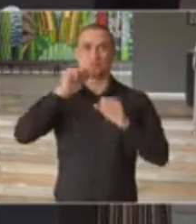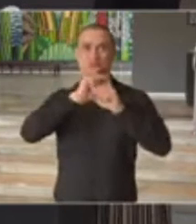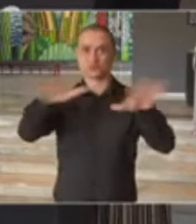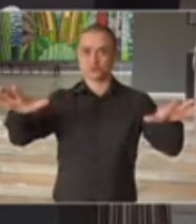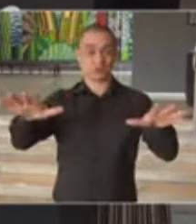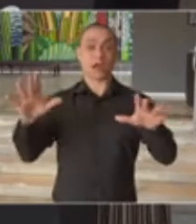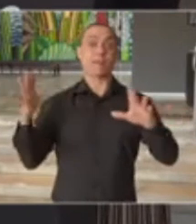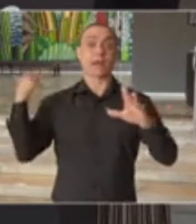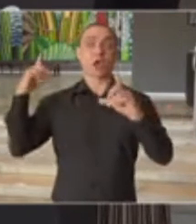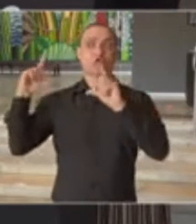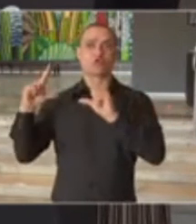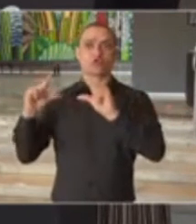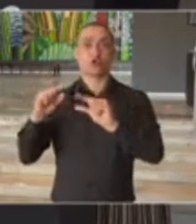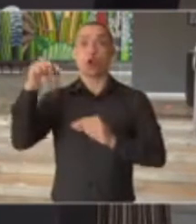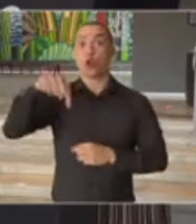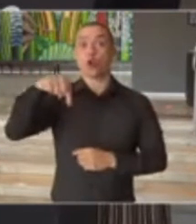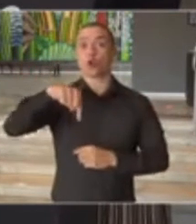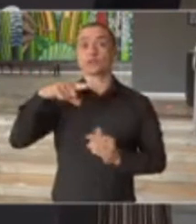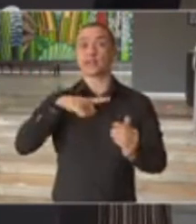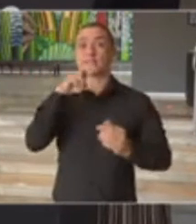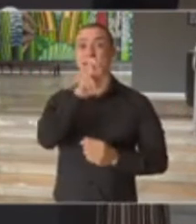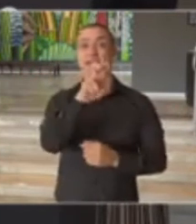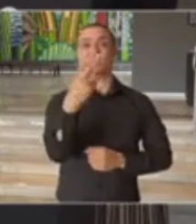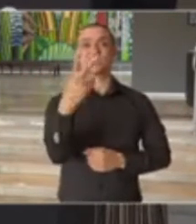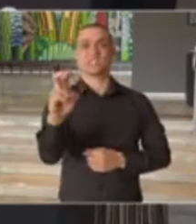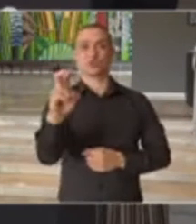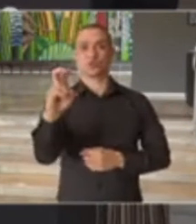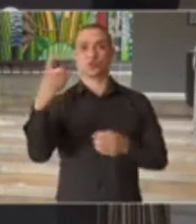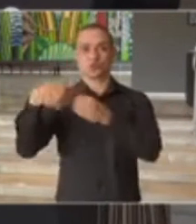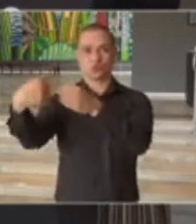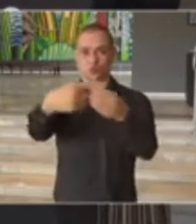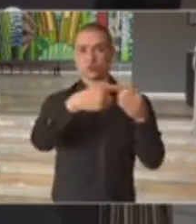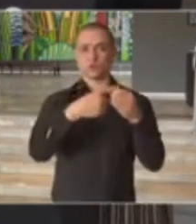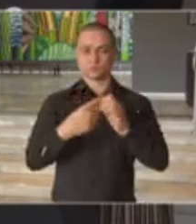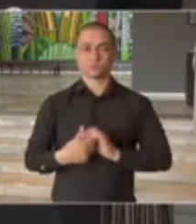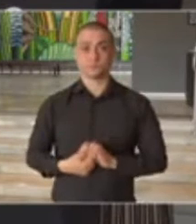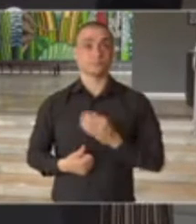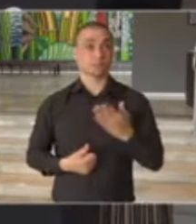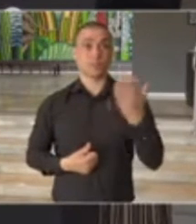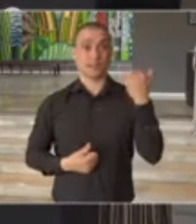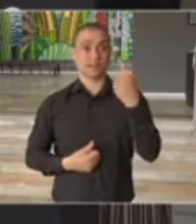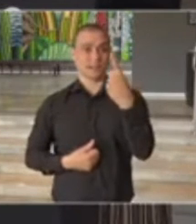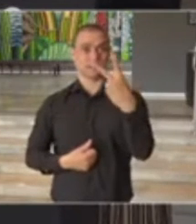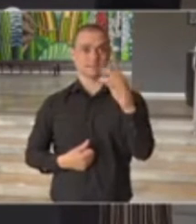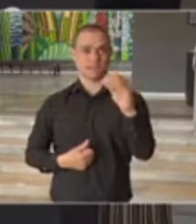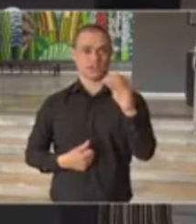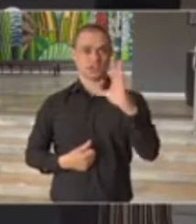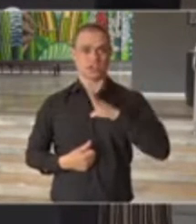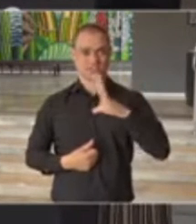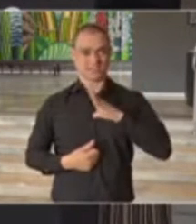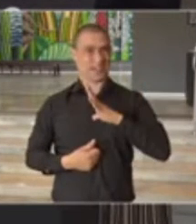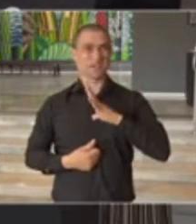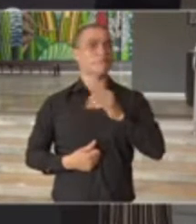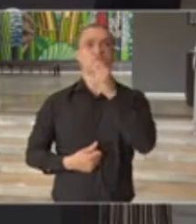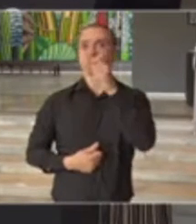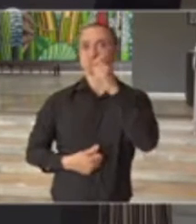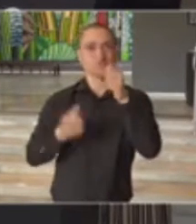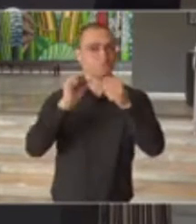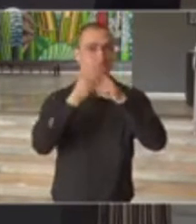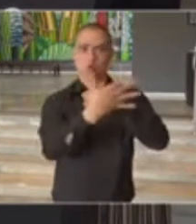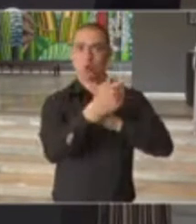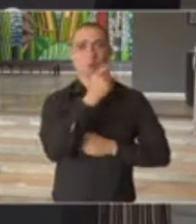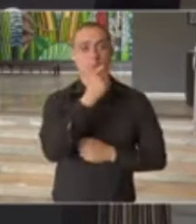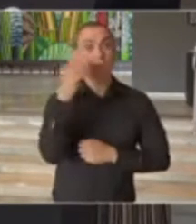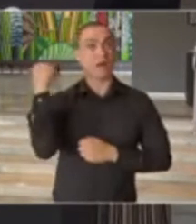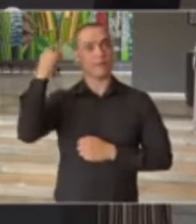desacelerou e hoje nós chegamos em 525 cidades. Portanto, 120 cidades a menos da expectativa gerada